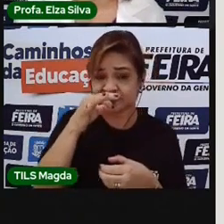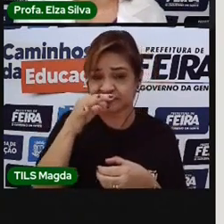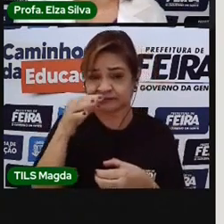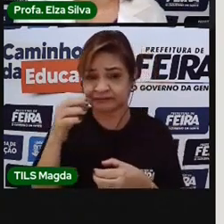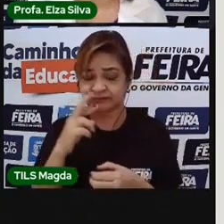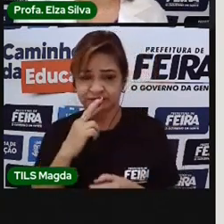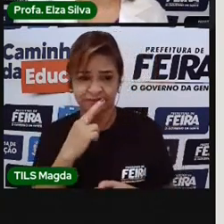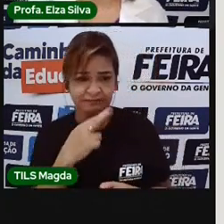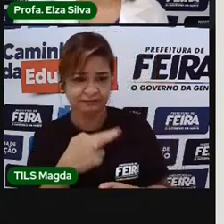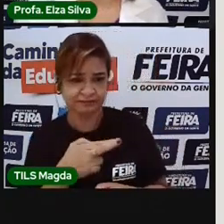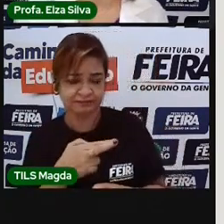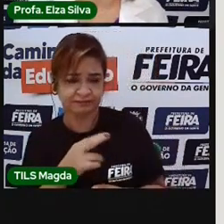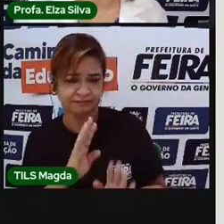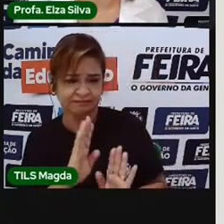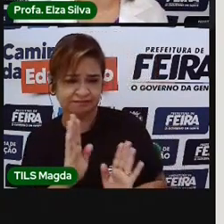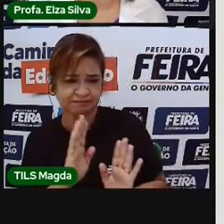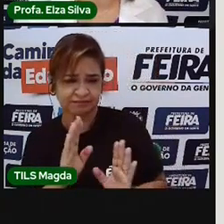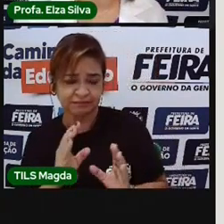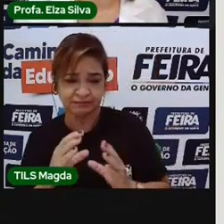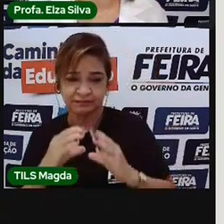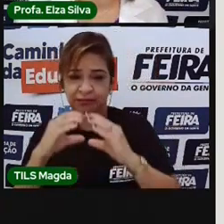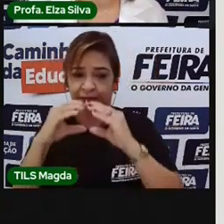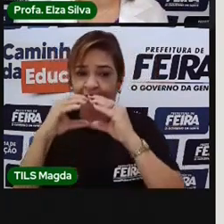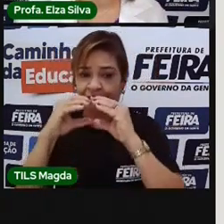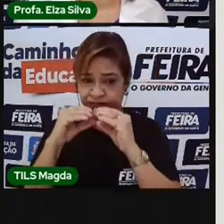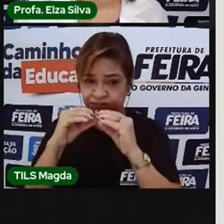responde, eu prefiro o hambúrguer.